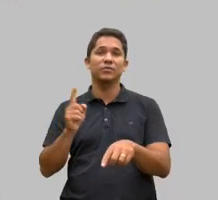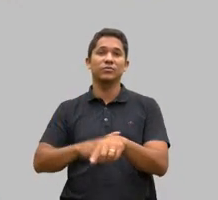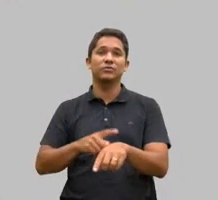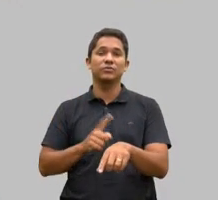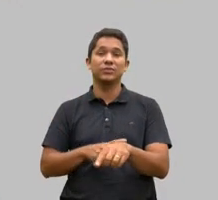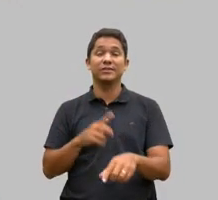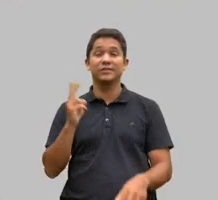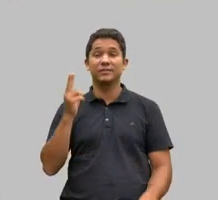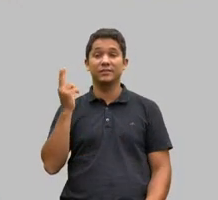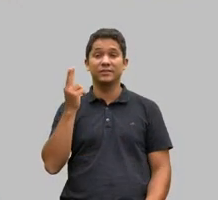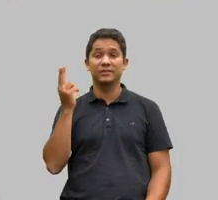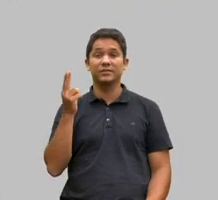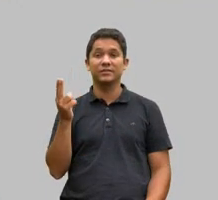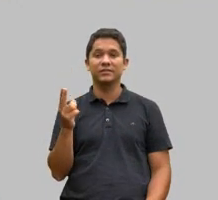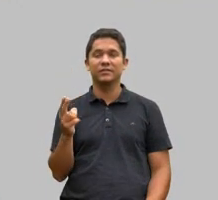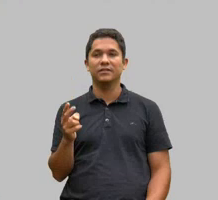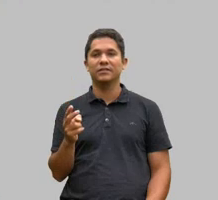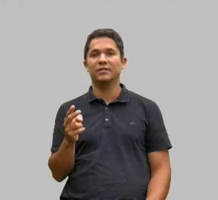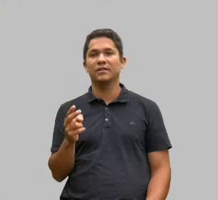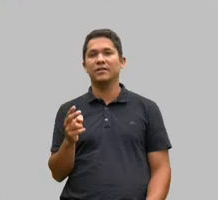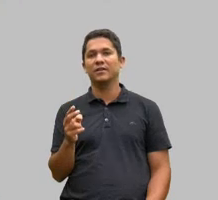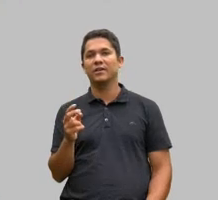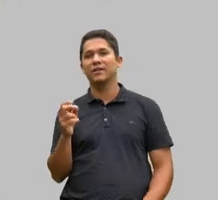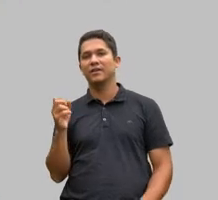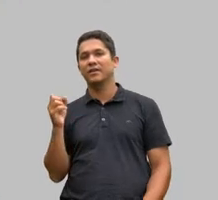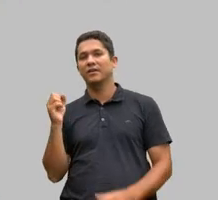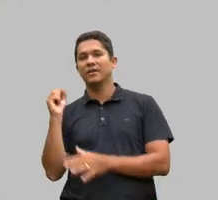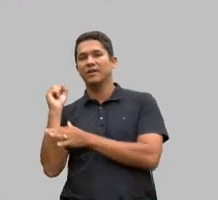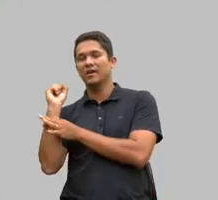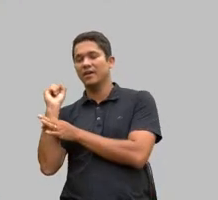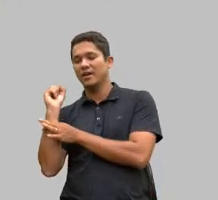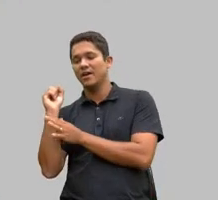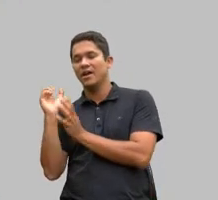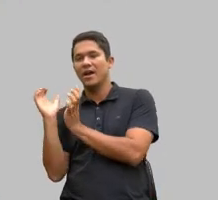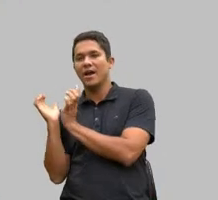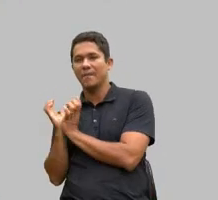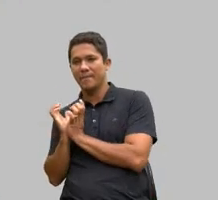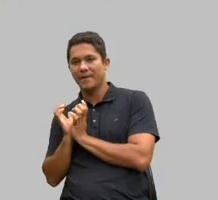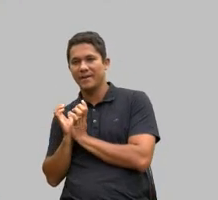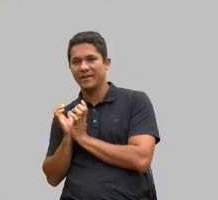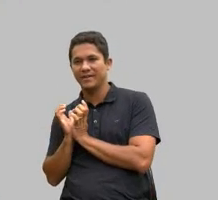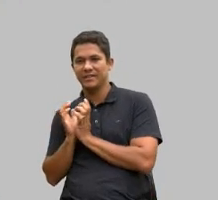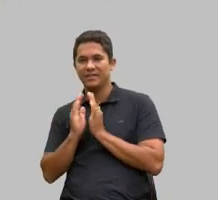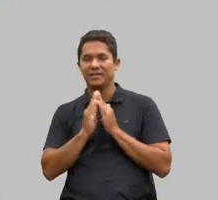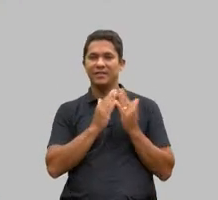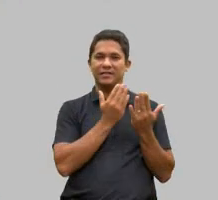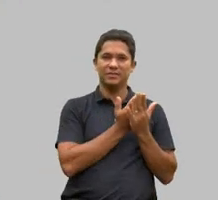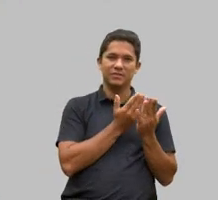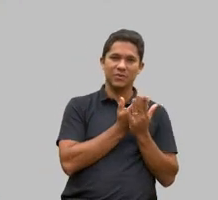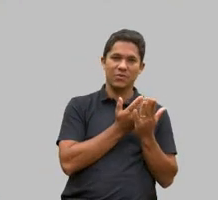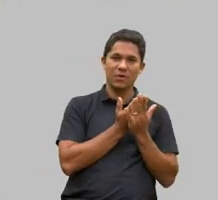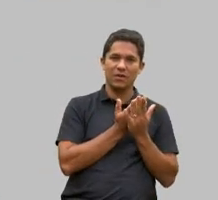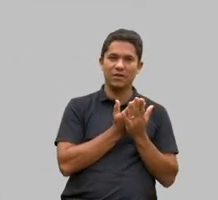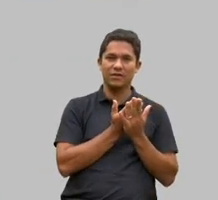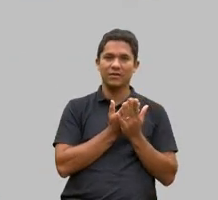a pai para cá escola para lá é estarmos verdadeiramente